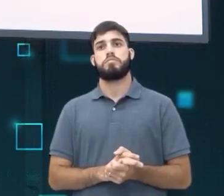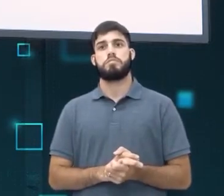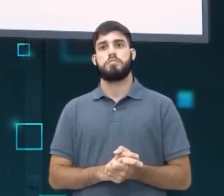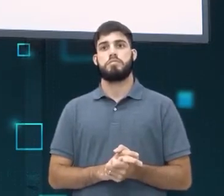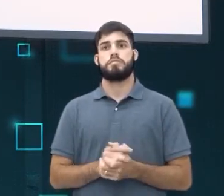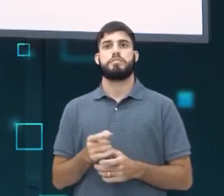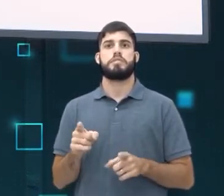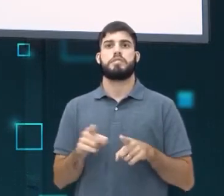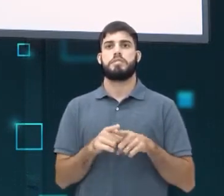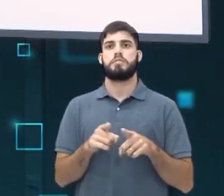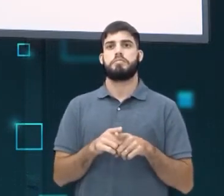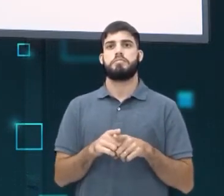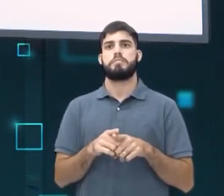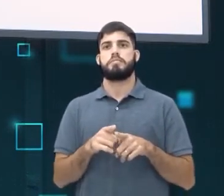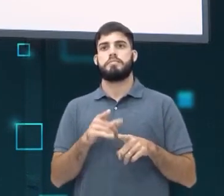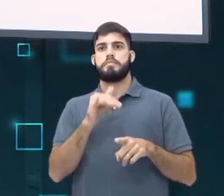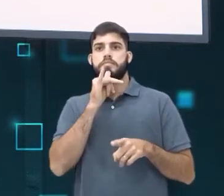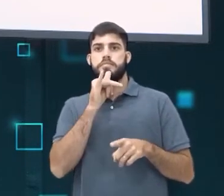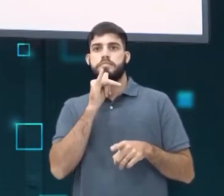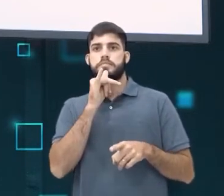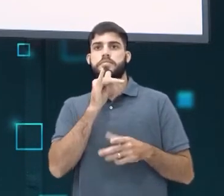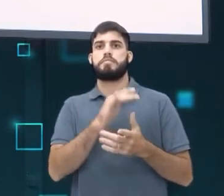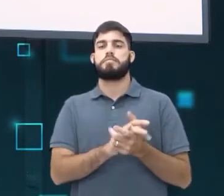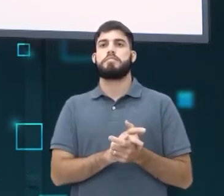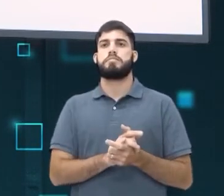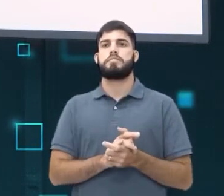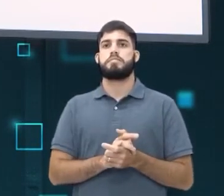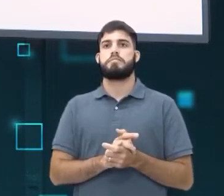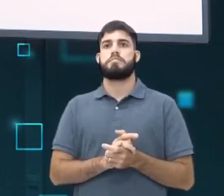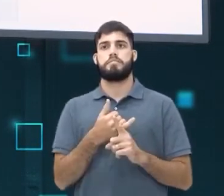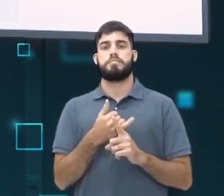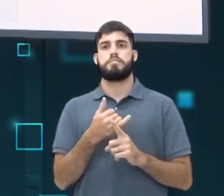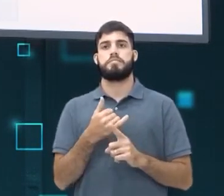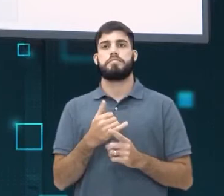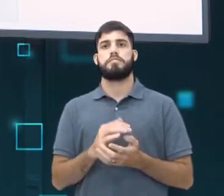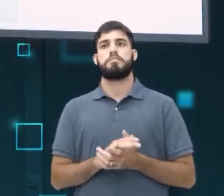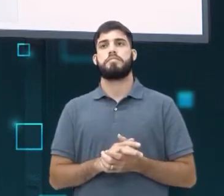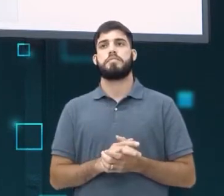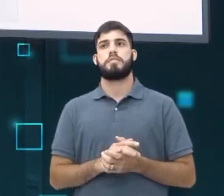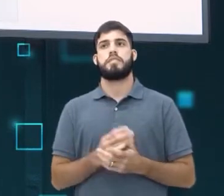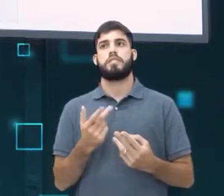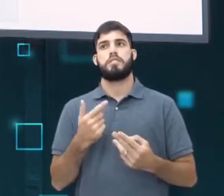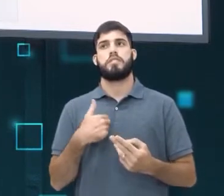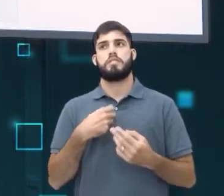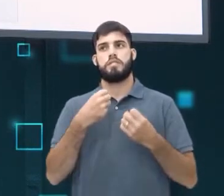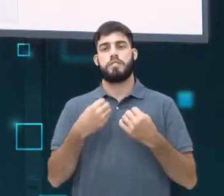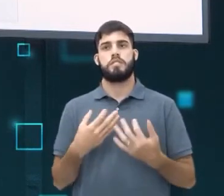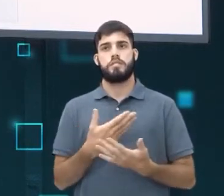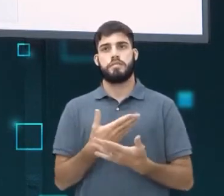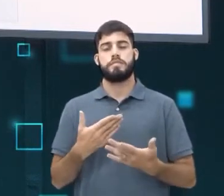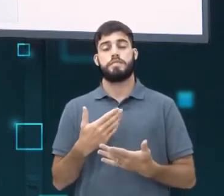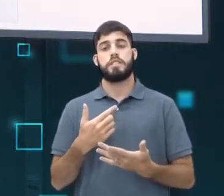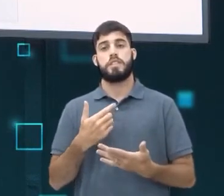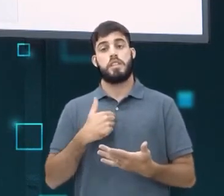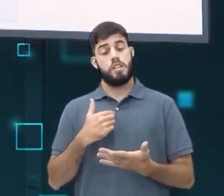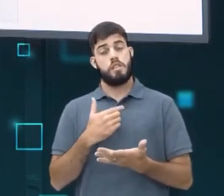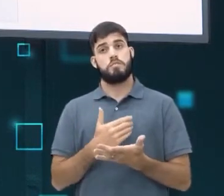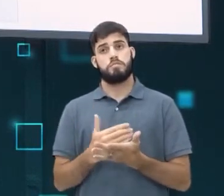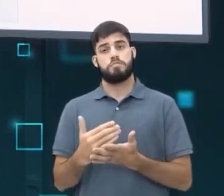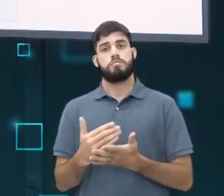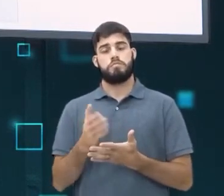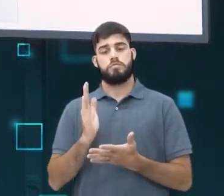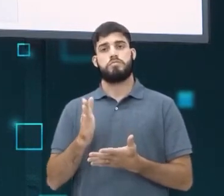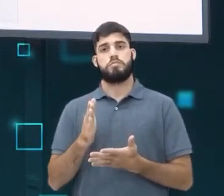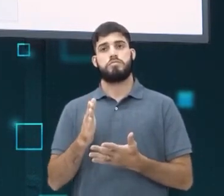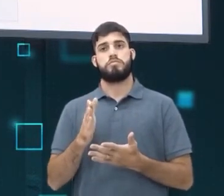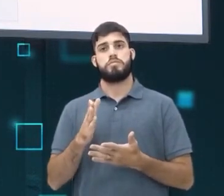zumbar de alguém. E isso é muito chato e pode ser considerado cyberbullying. Como eu disse para vocês no começo do vídeo, sou influenciadora